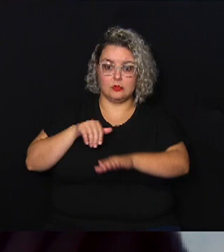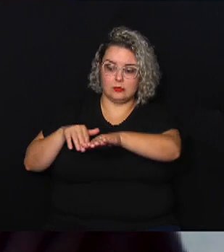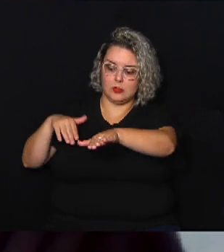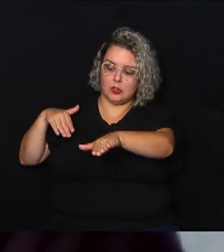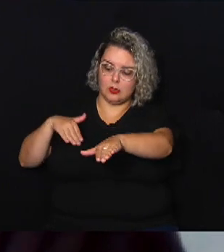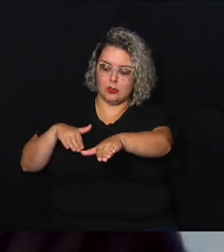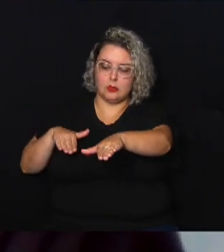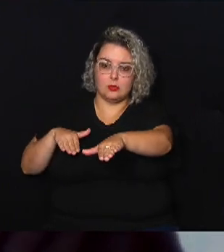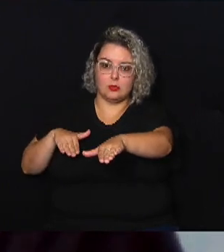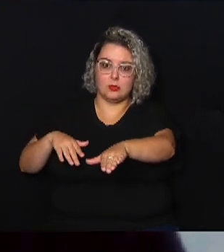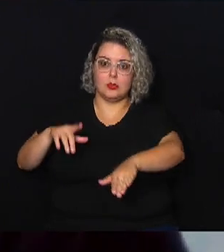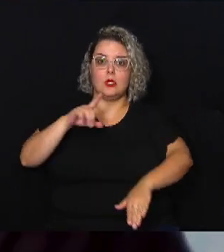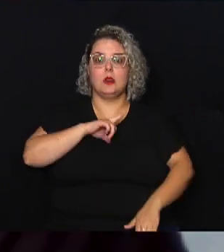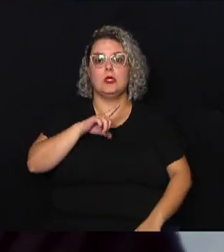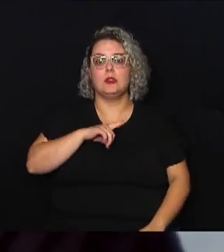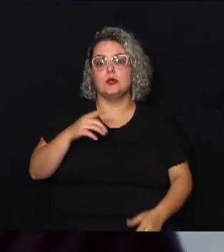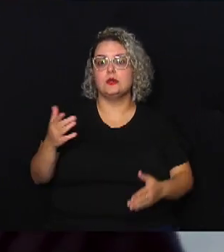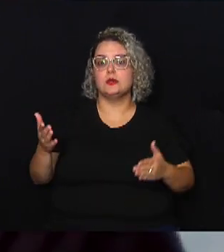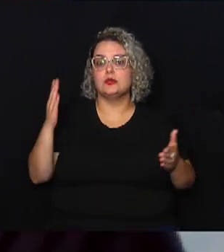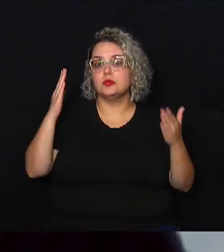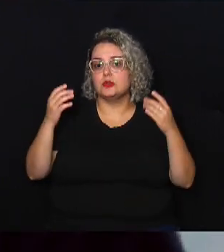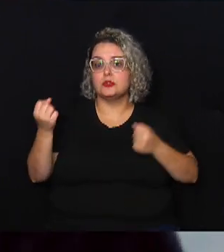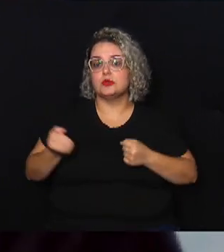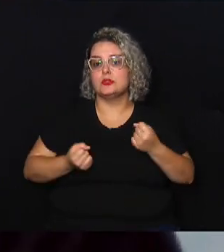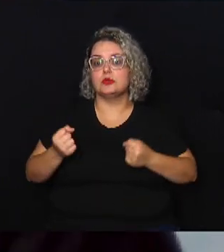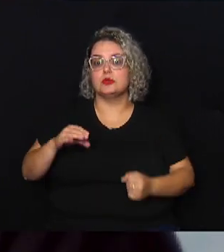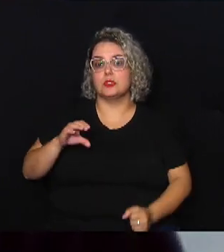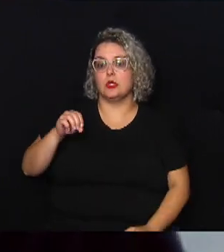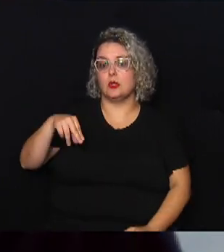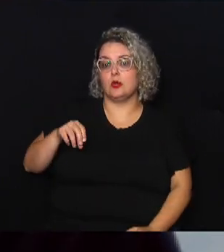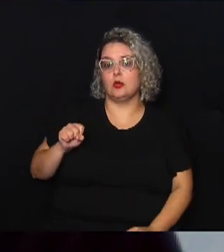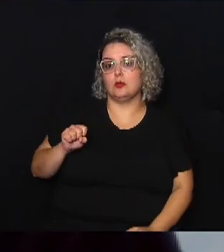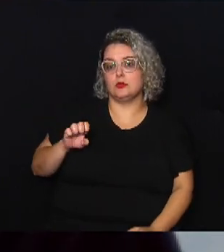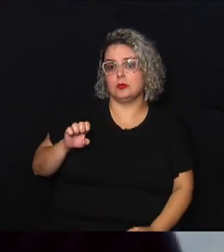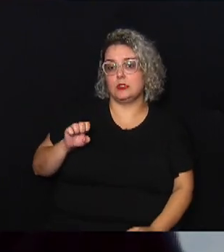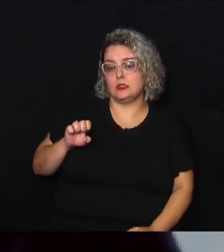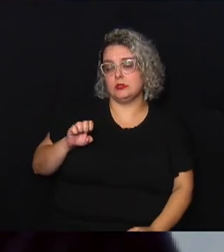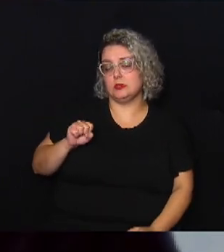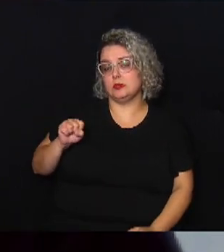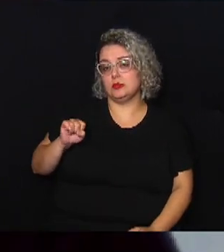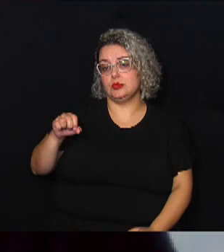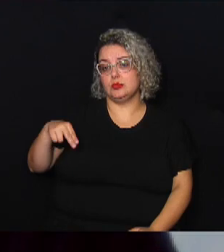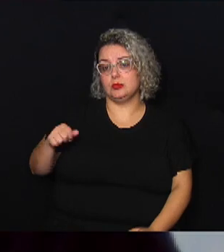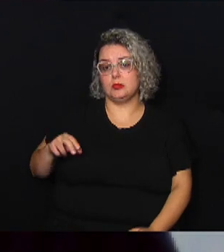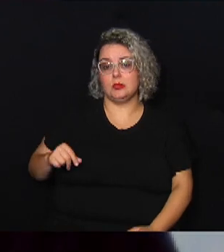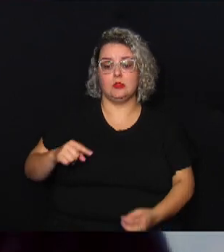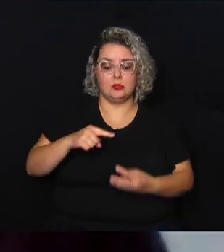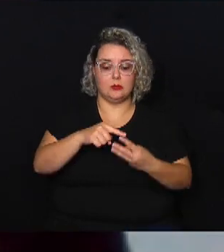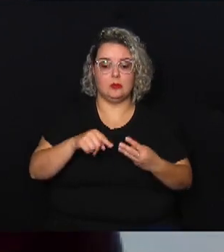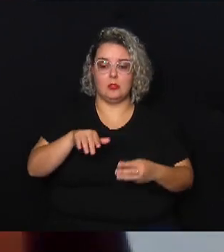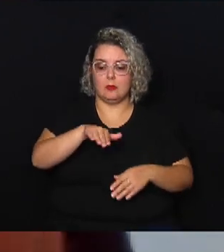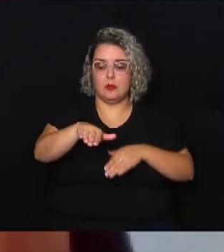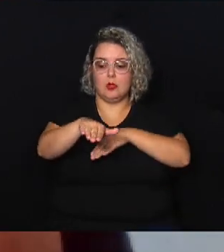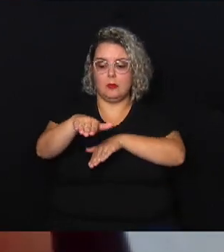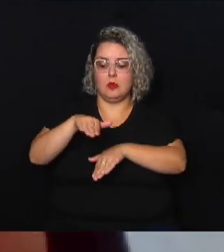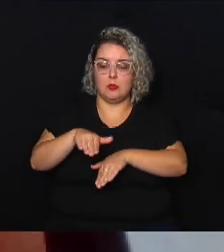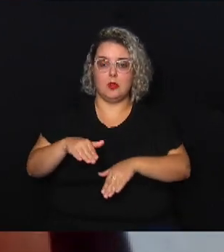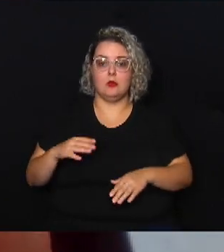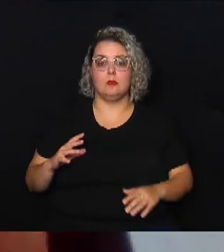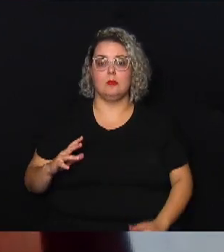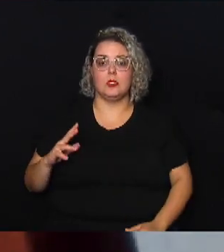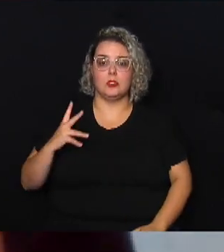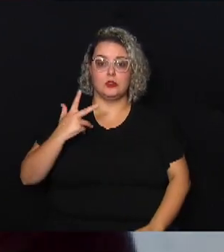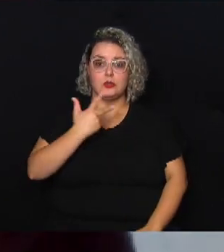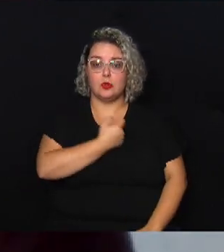e tinha uma viatura da concessionária de rodovia chegando no mesmo local ou seja três viaturas para atender uma pessoa